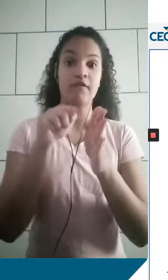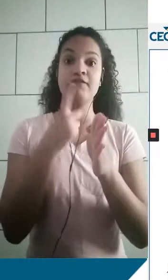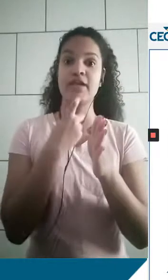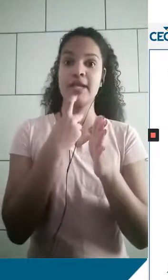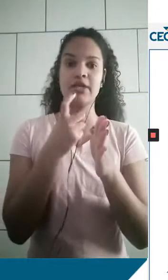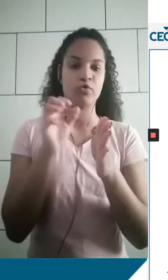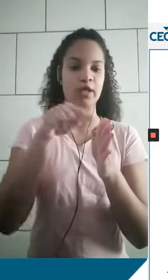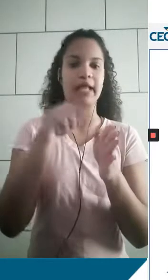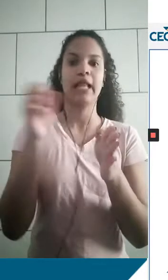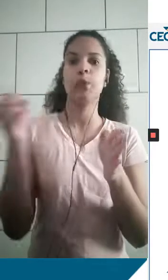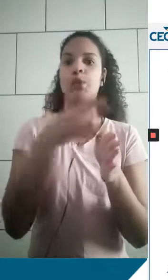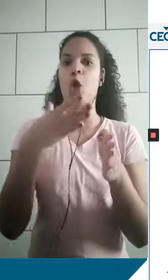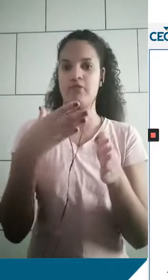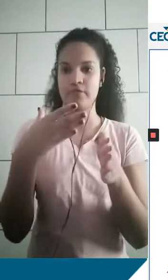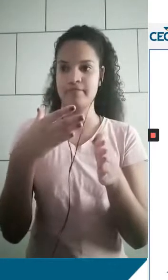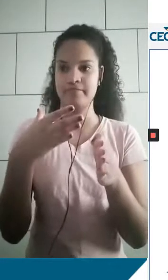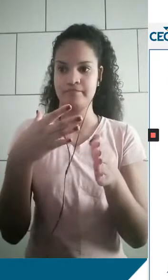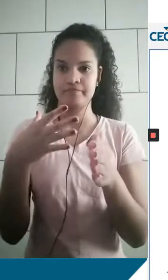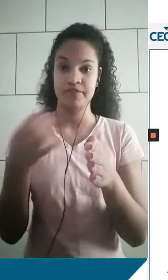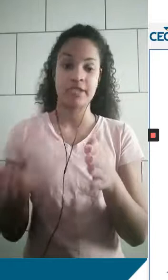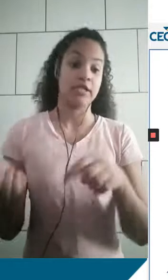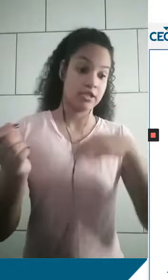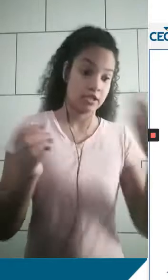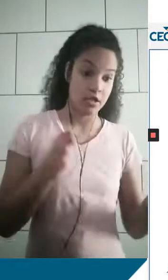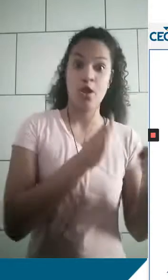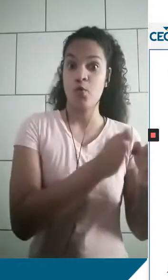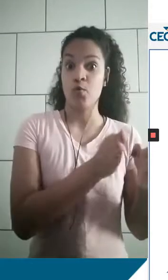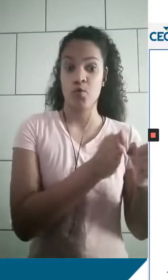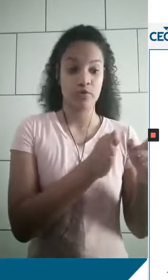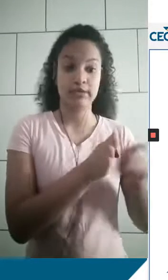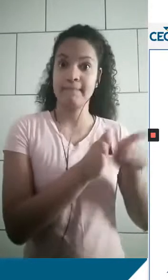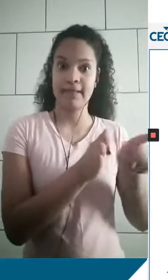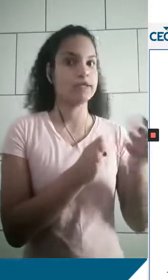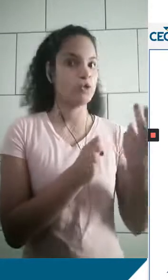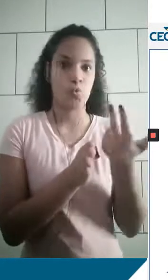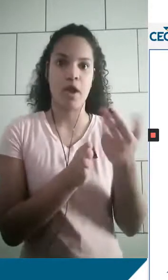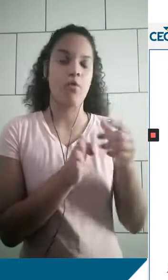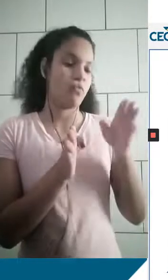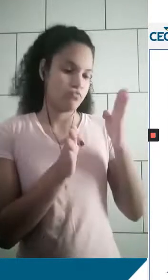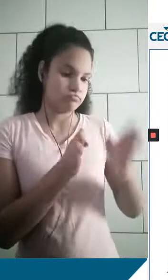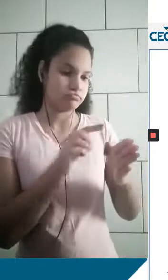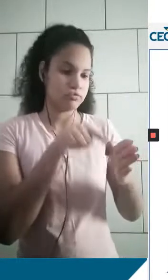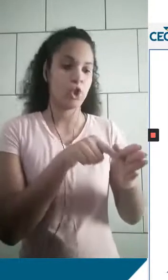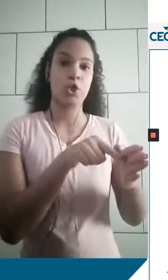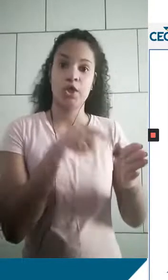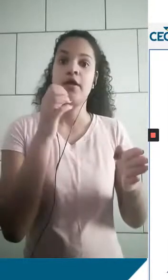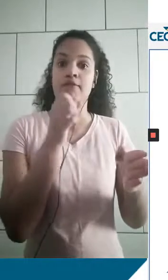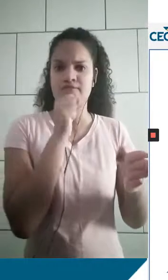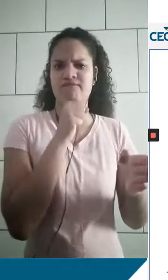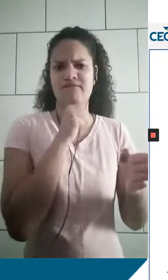Então, a molécula se abre e novas moléculas de nucleotídeos se